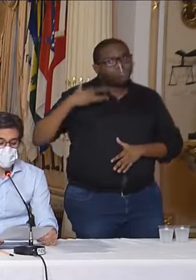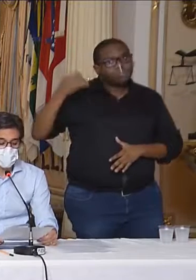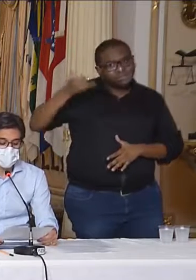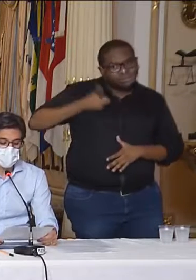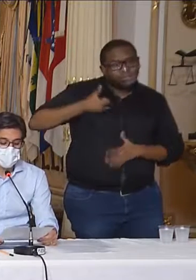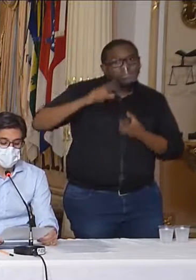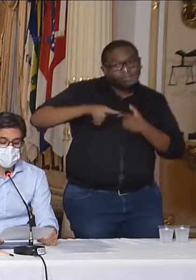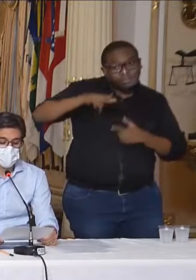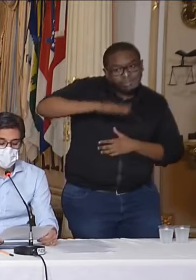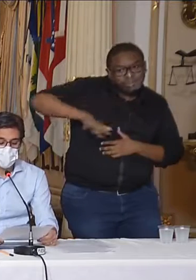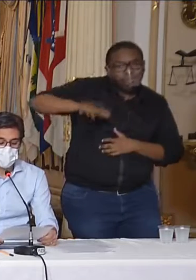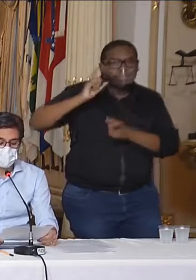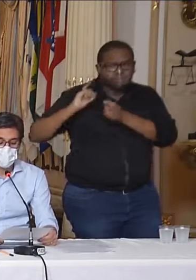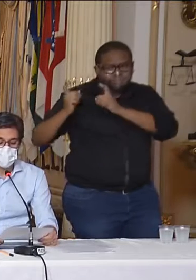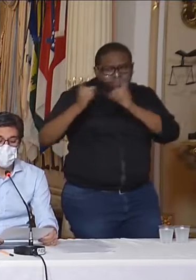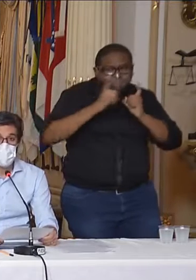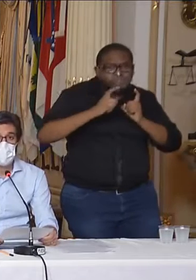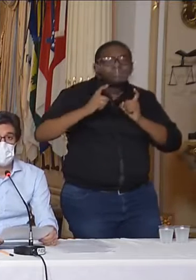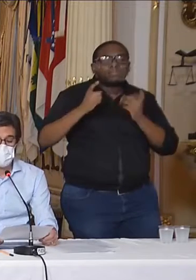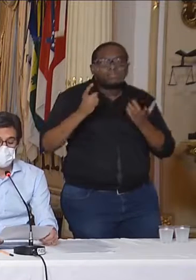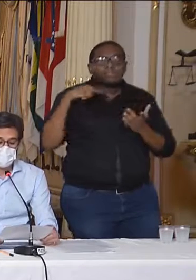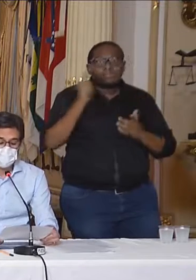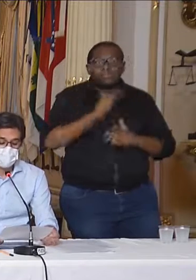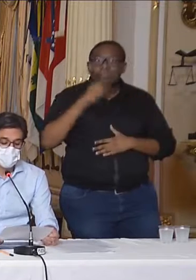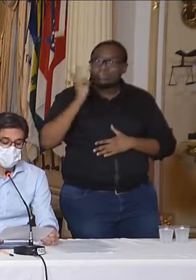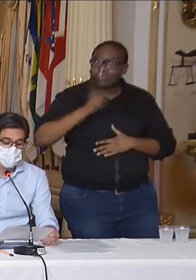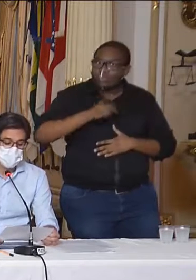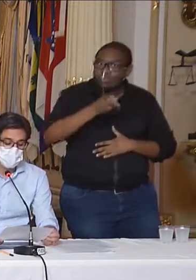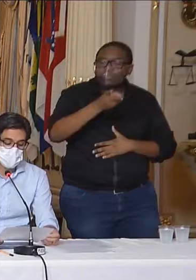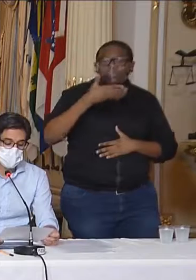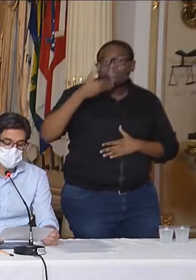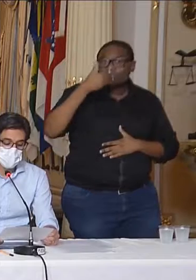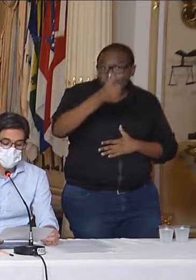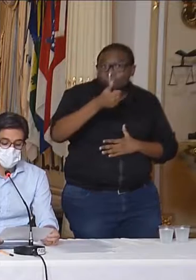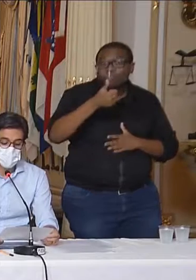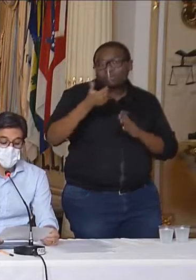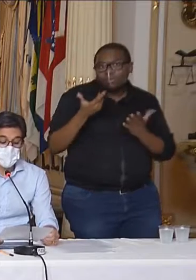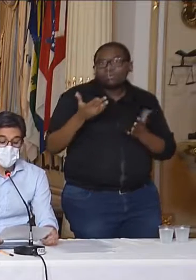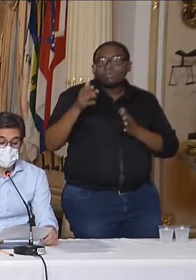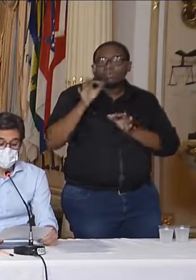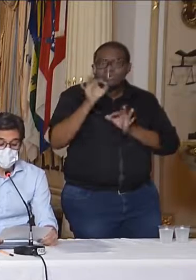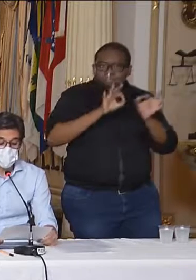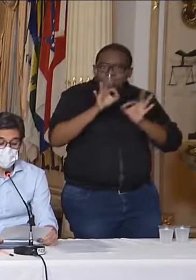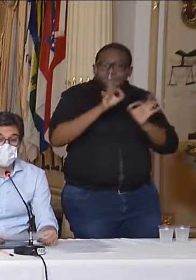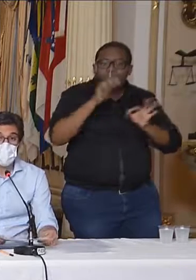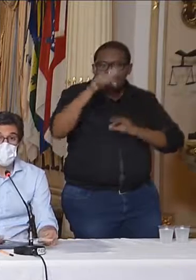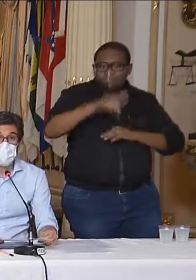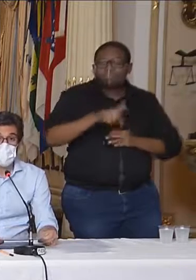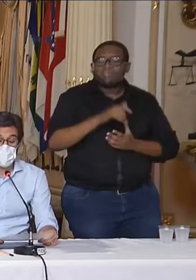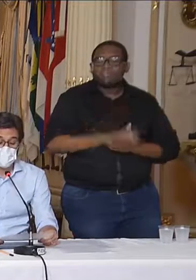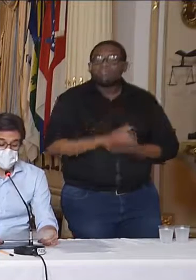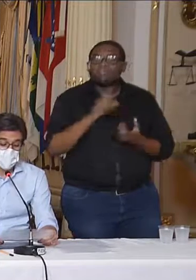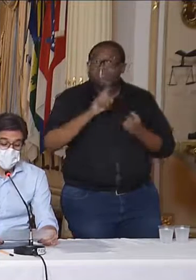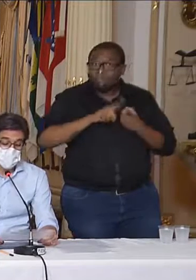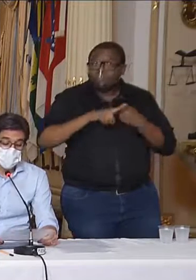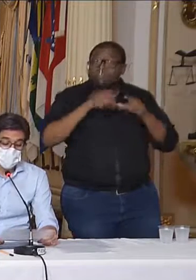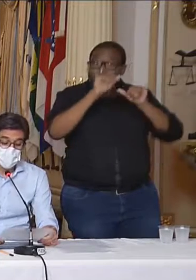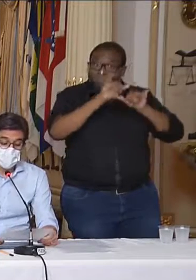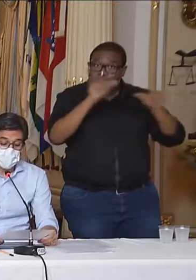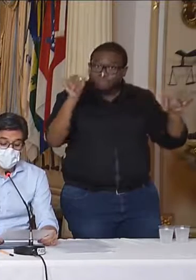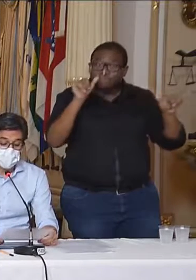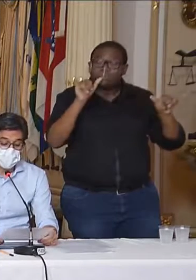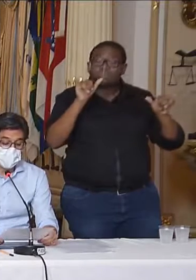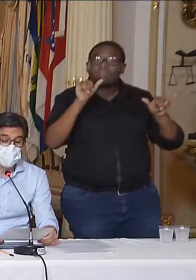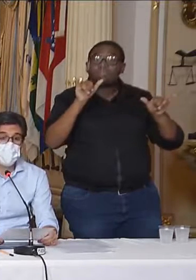com os setores produtivos, continuamos a fazer para melhor implantação das etapas programadas. Aproveito para anunciar também que